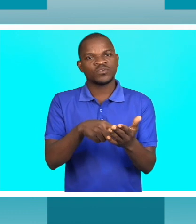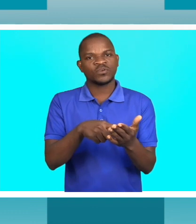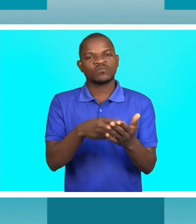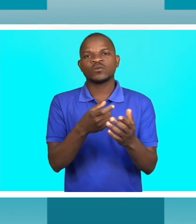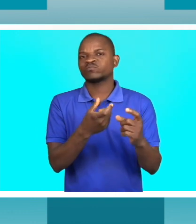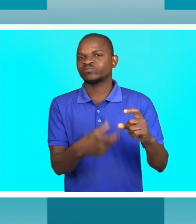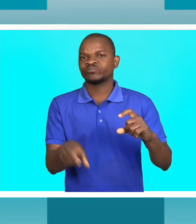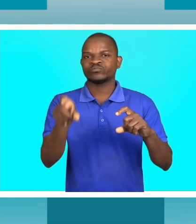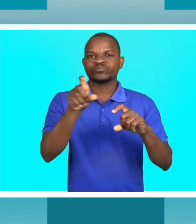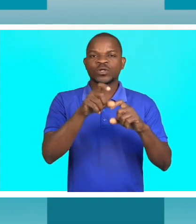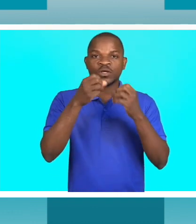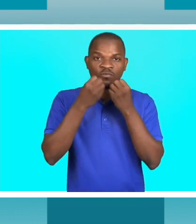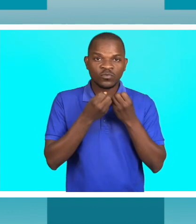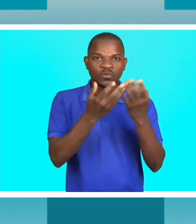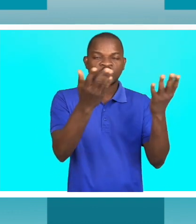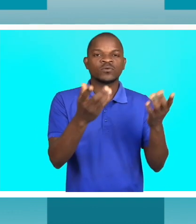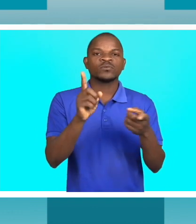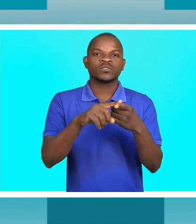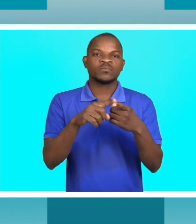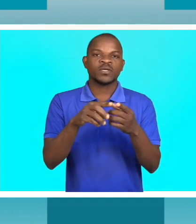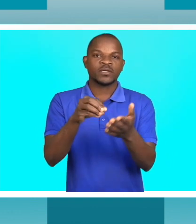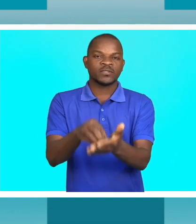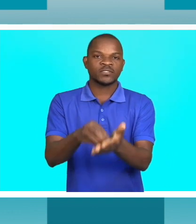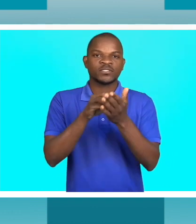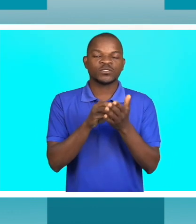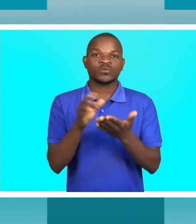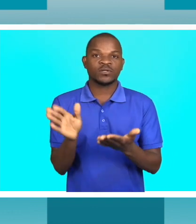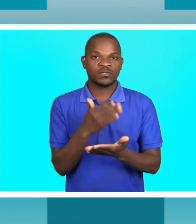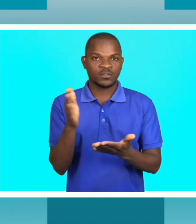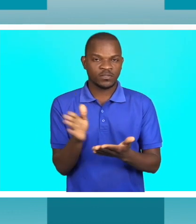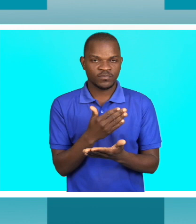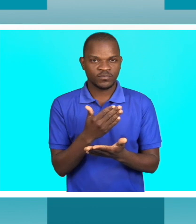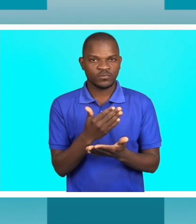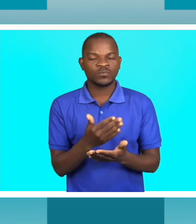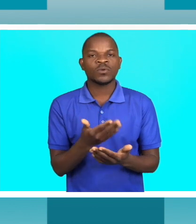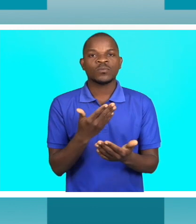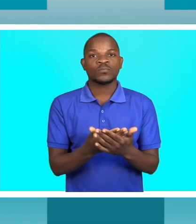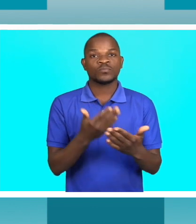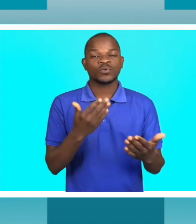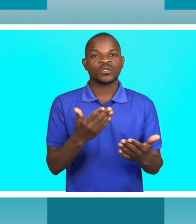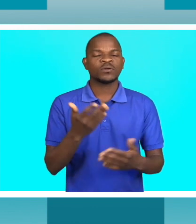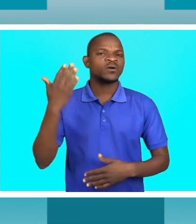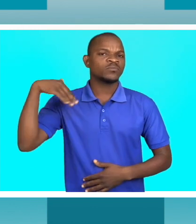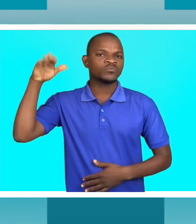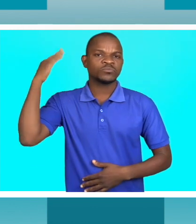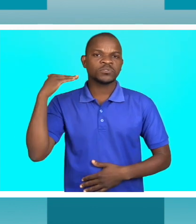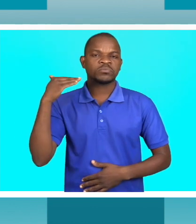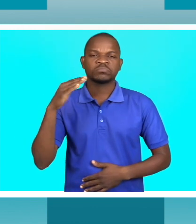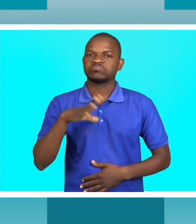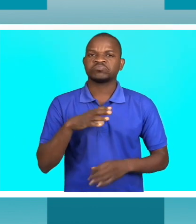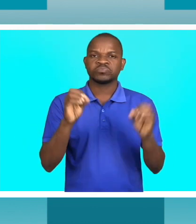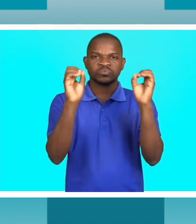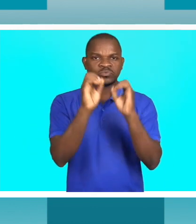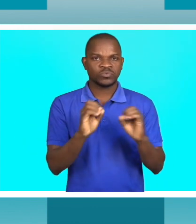reforçar a nossa informação, vai reforçar o nosso acesso a literacias, o que não